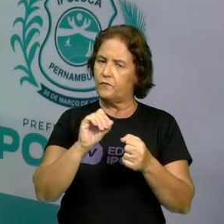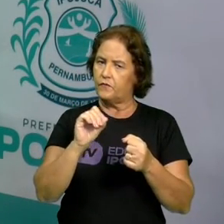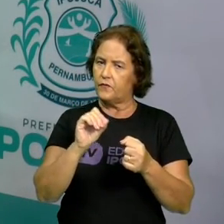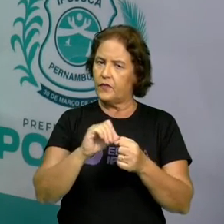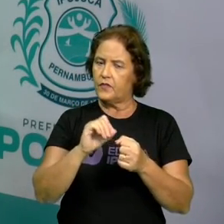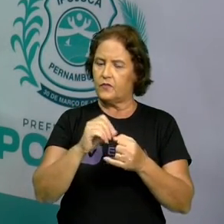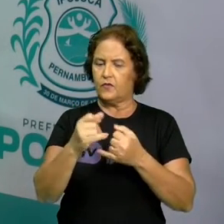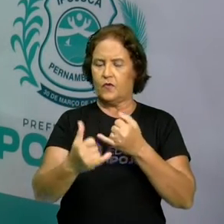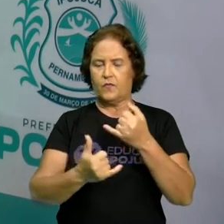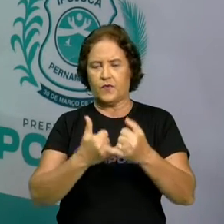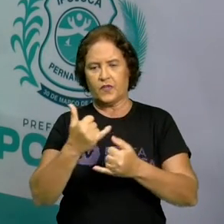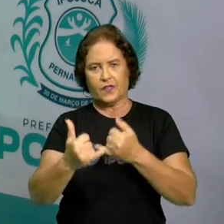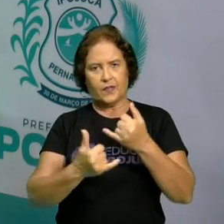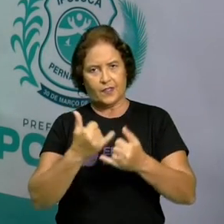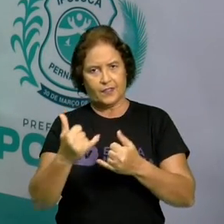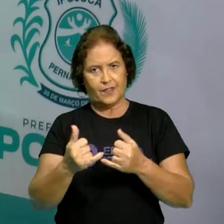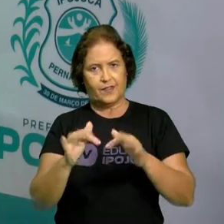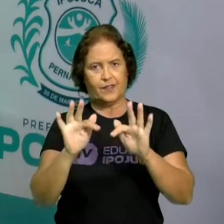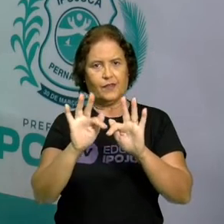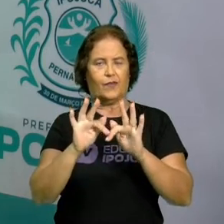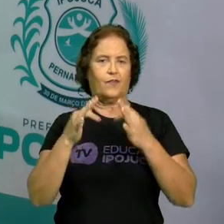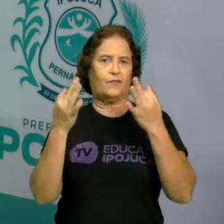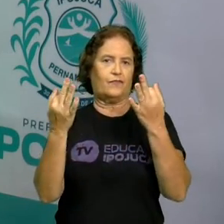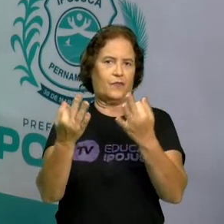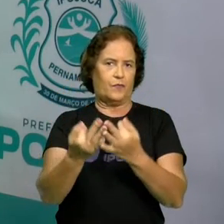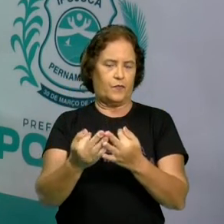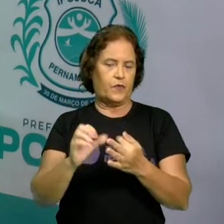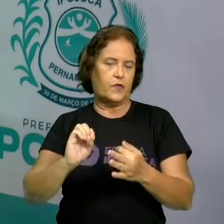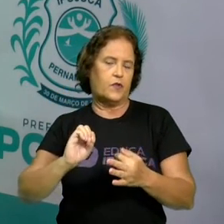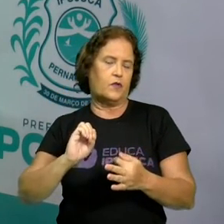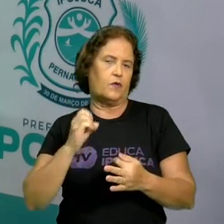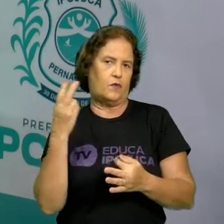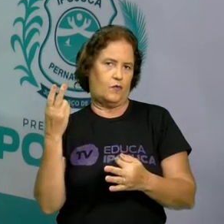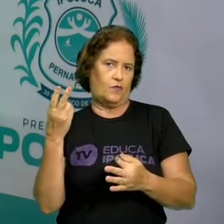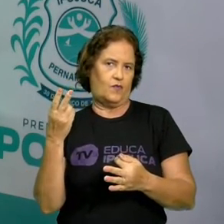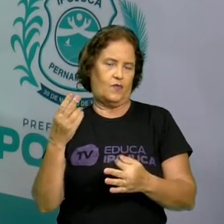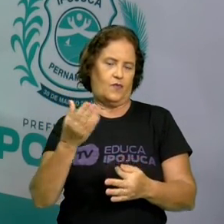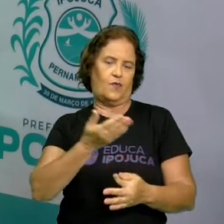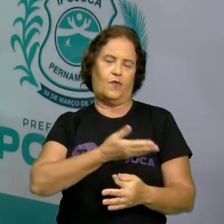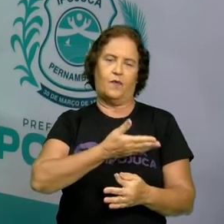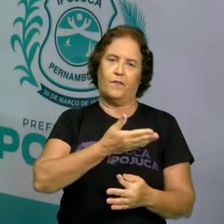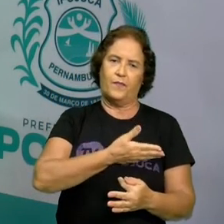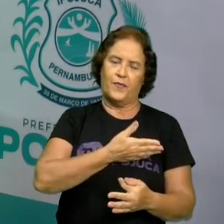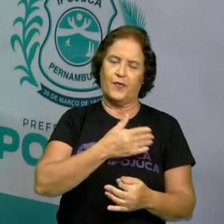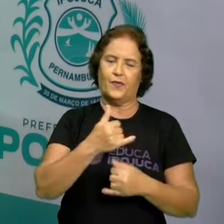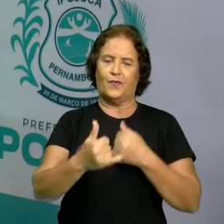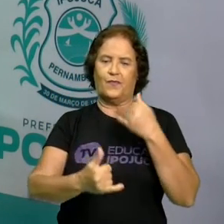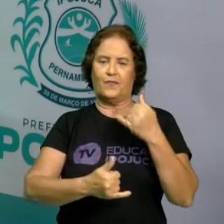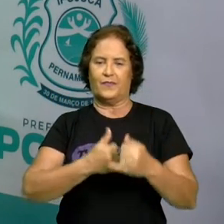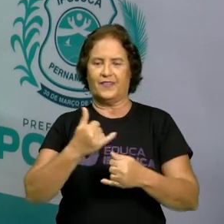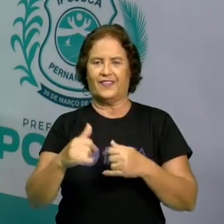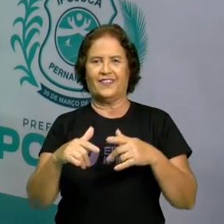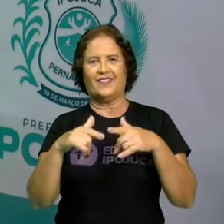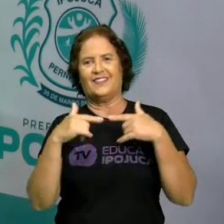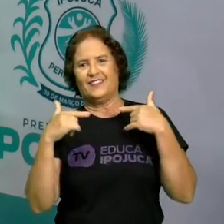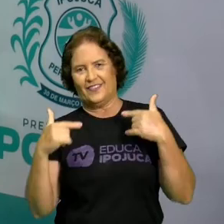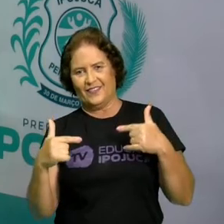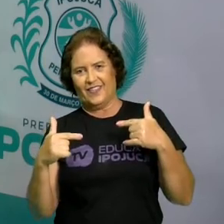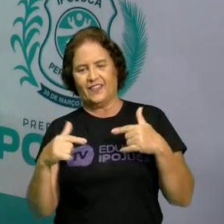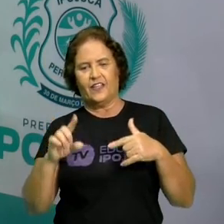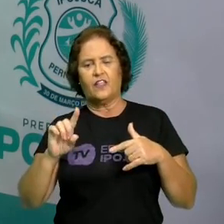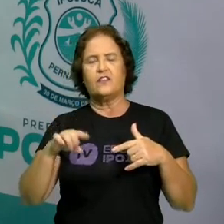corpo familiar ou com amigos e brincar e se divertir. Depois, compartilhe o que sentiu ao